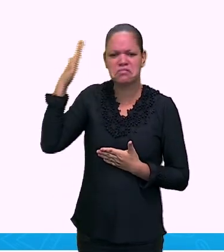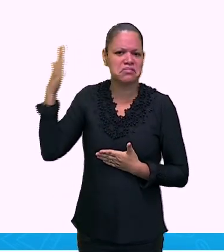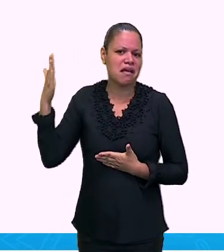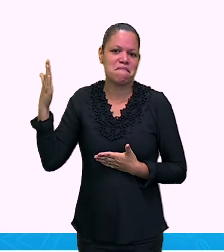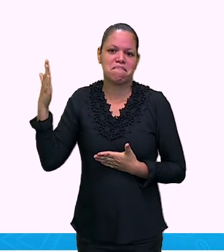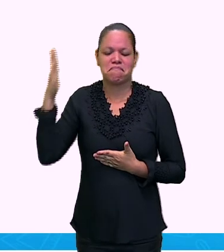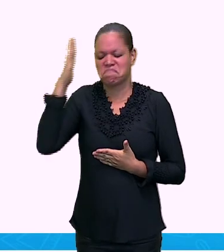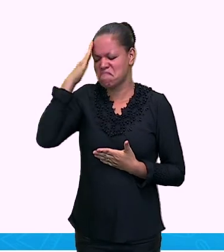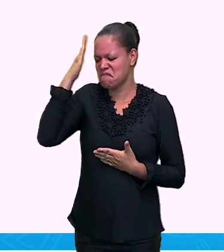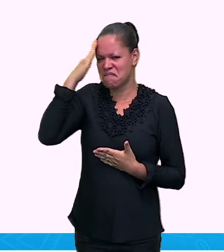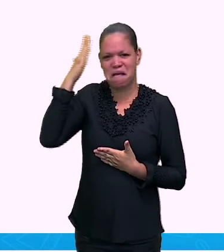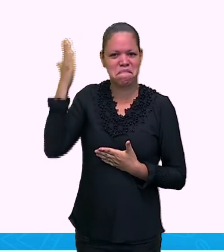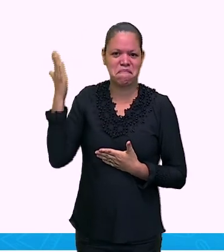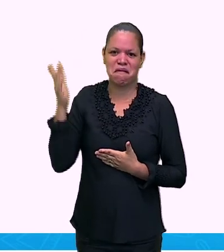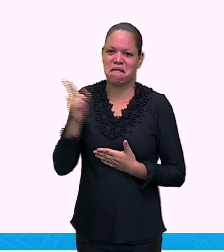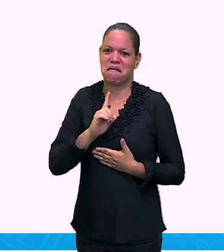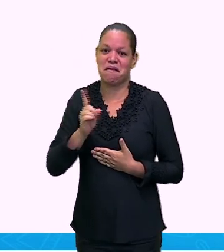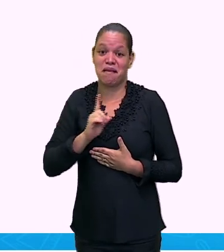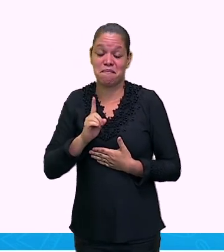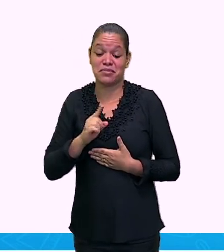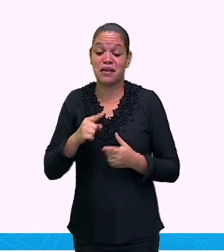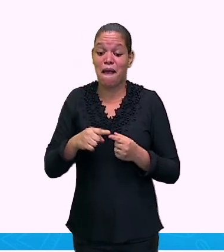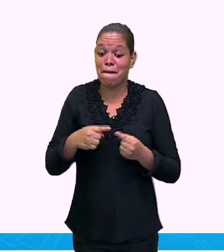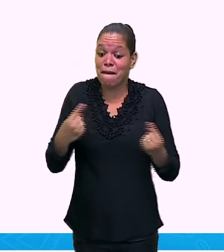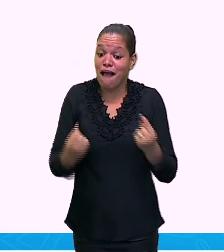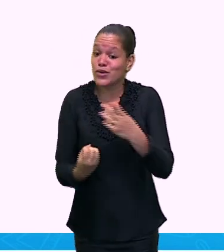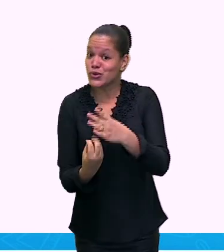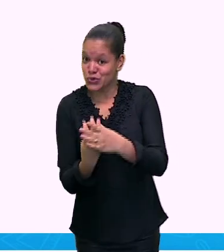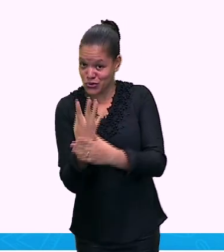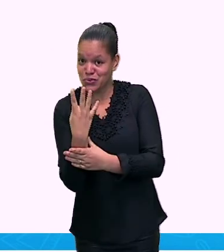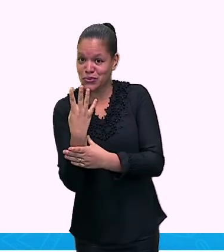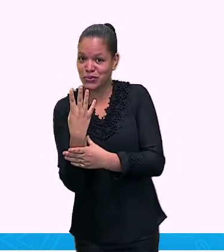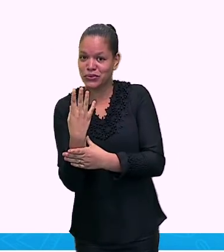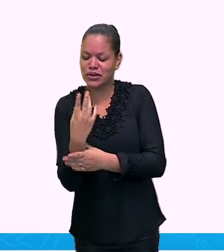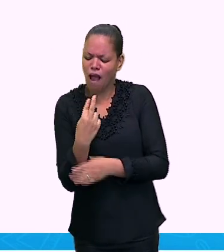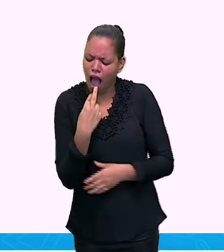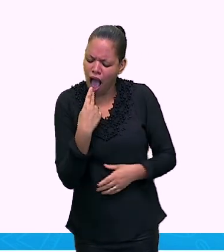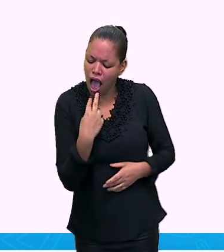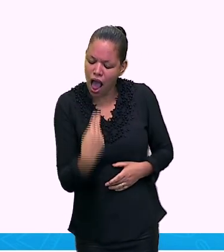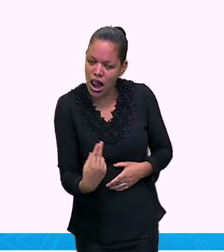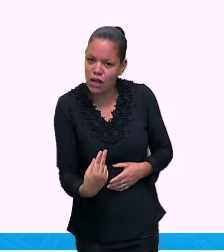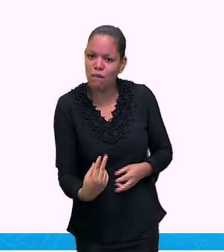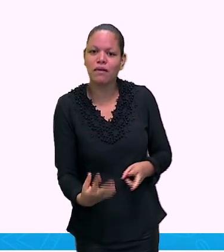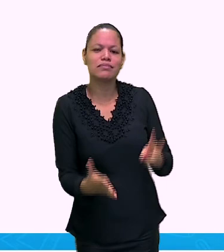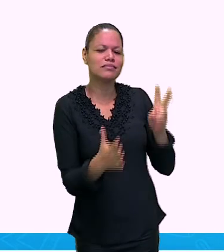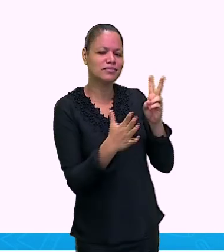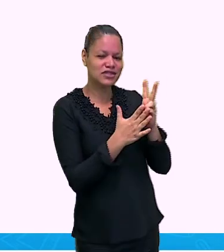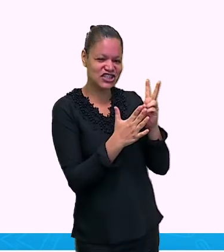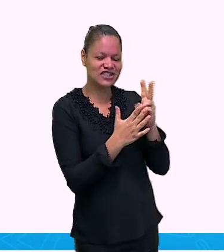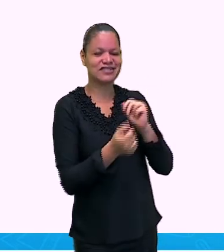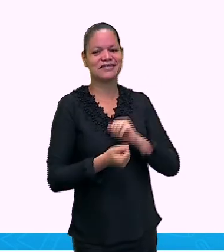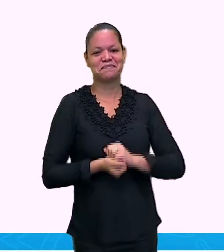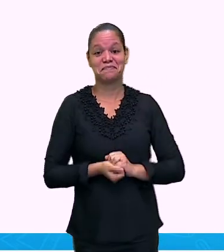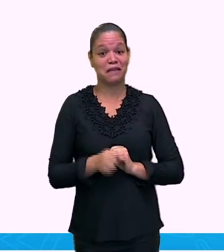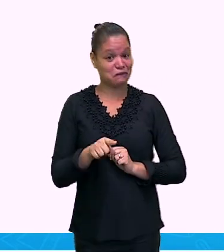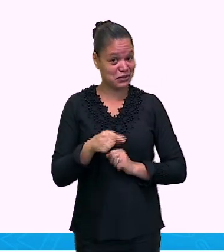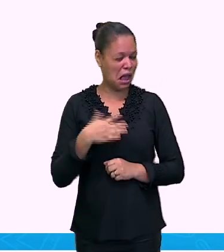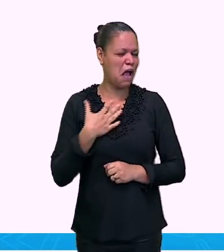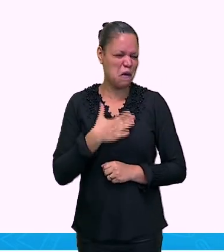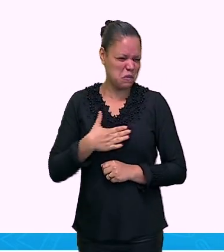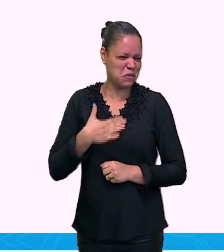palavras do dialeto dos indígenas, especialmente dos tupis. Gostaram da nossa aula?